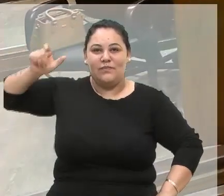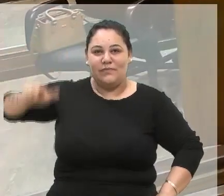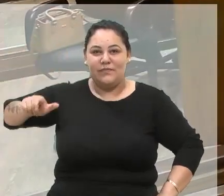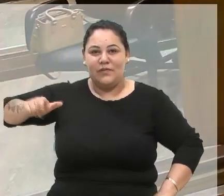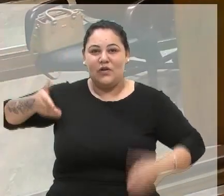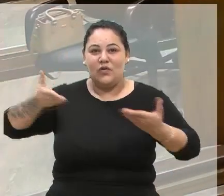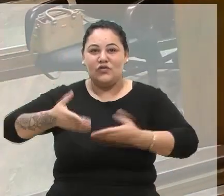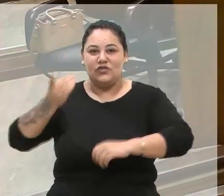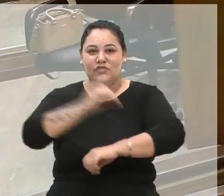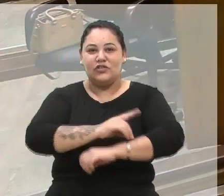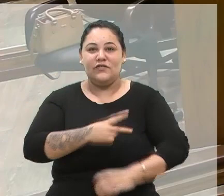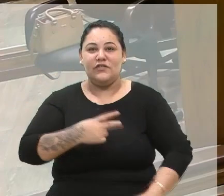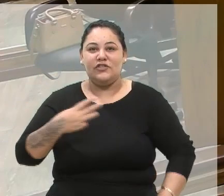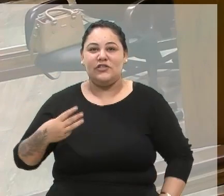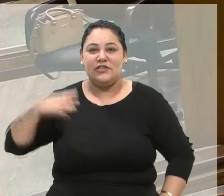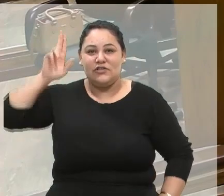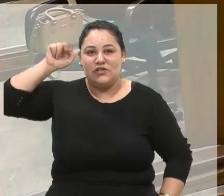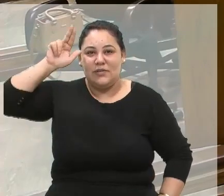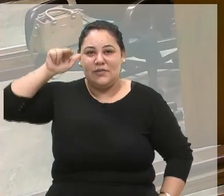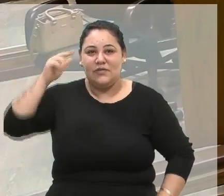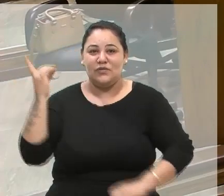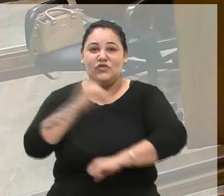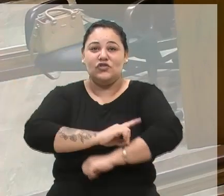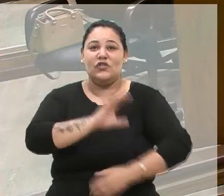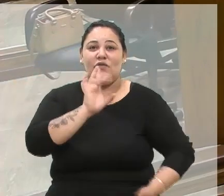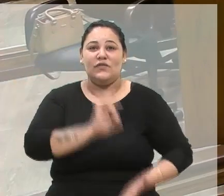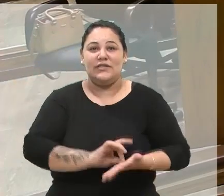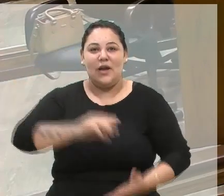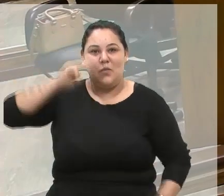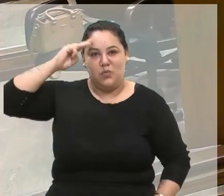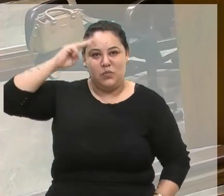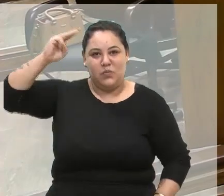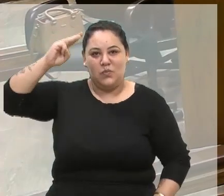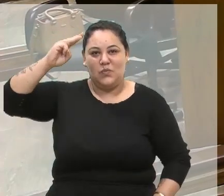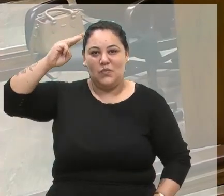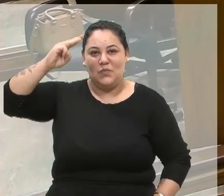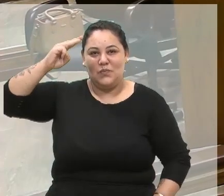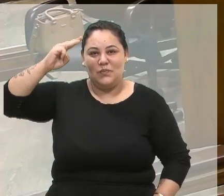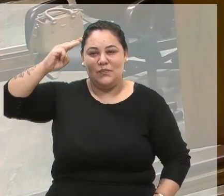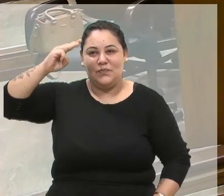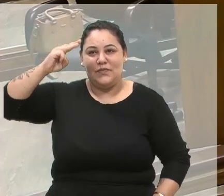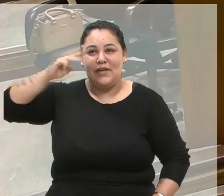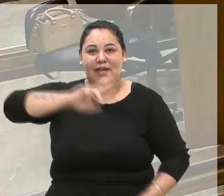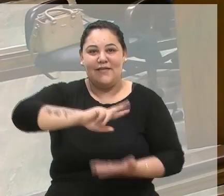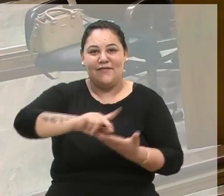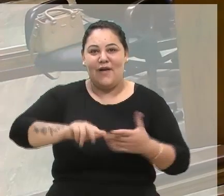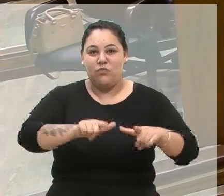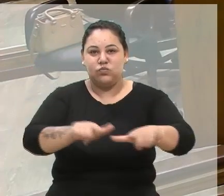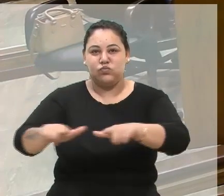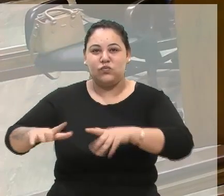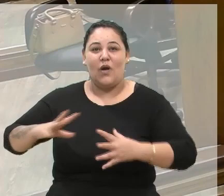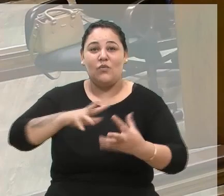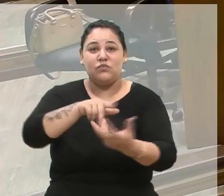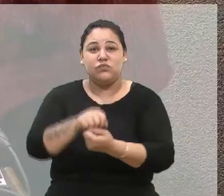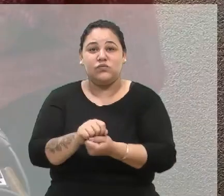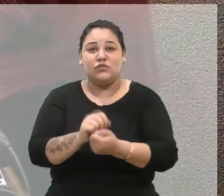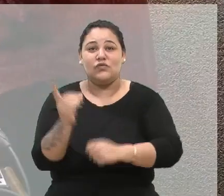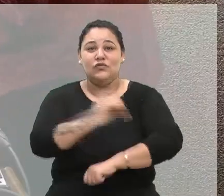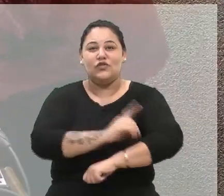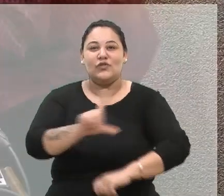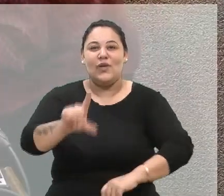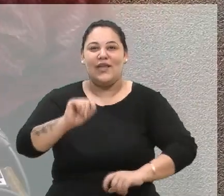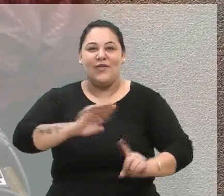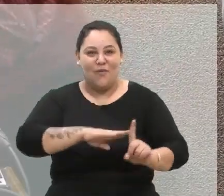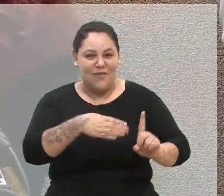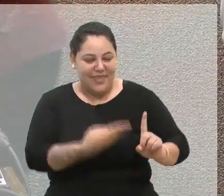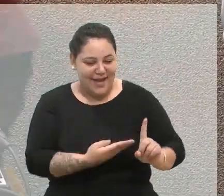de abril, comemora-se, então, o Dia do Escoteiro em vários locais do mundo. A data foi escolhida em homenagem ao